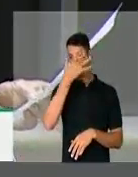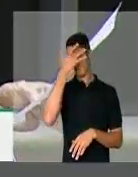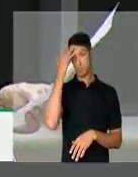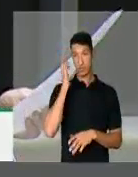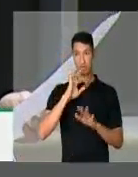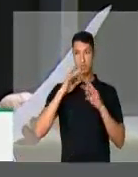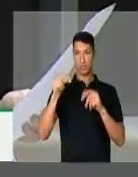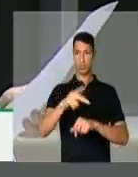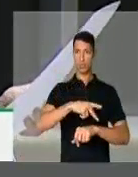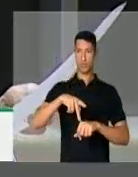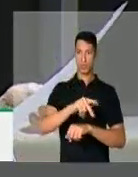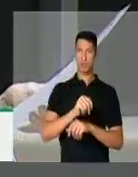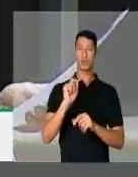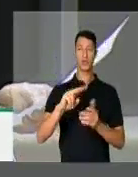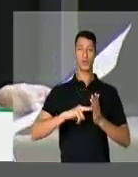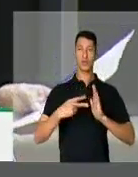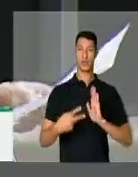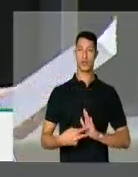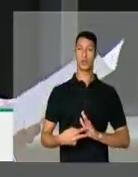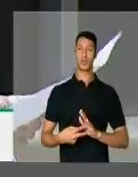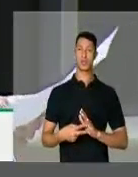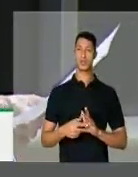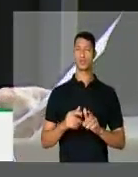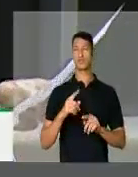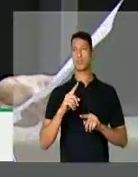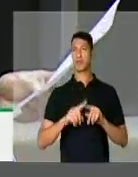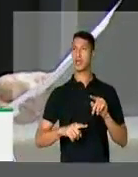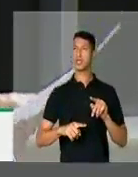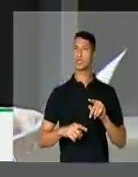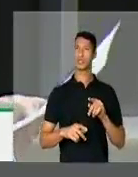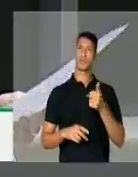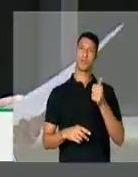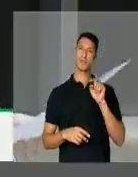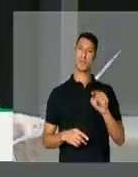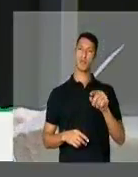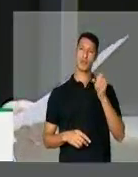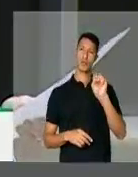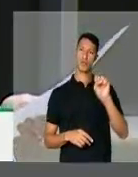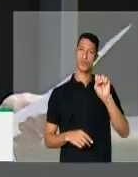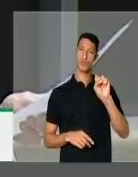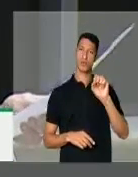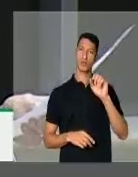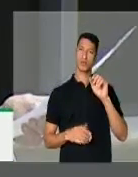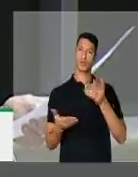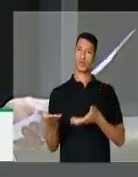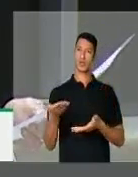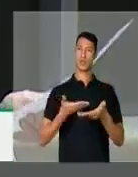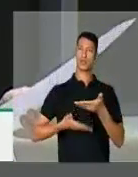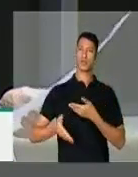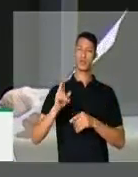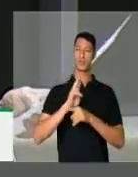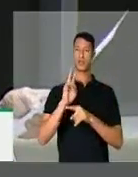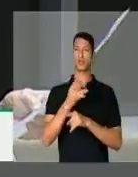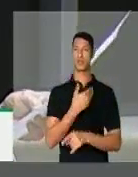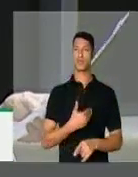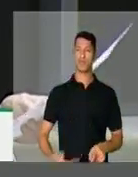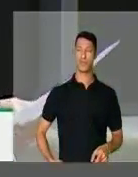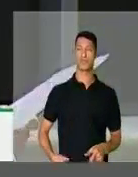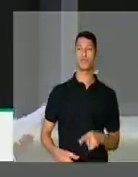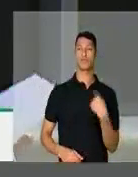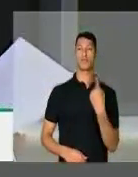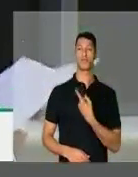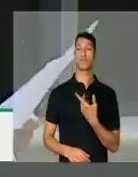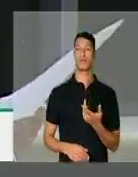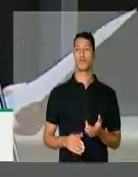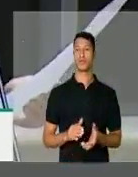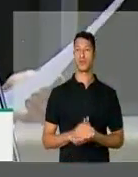pessoas em todo o país, o que significa uma média de 1.800 atendimentos por defensor público. E